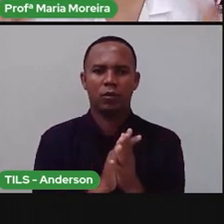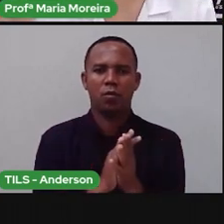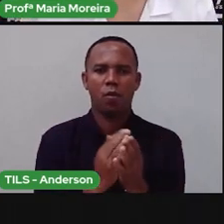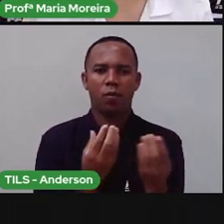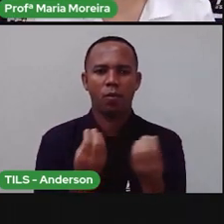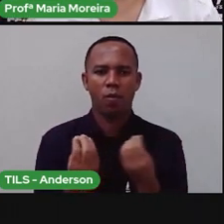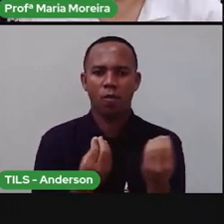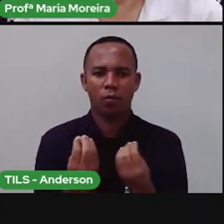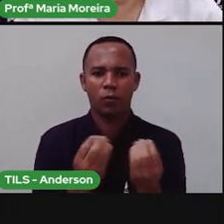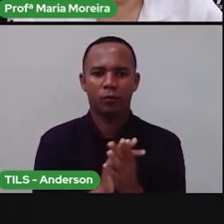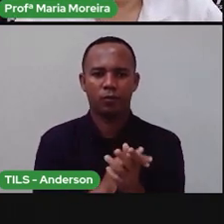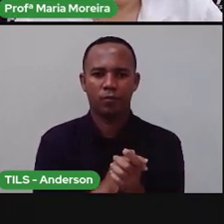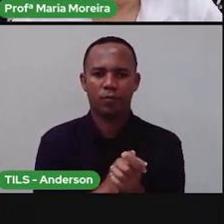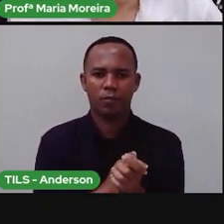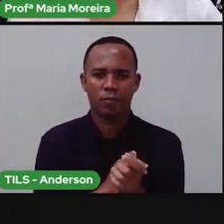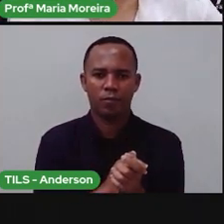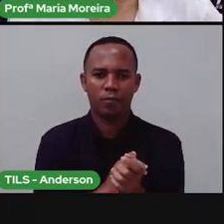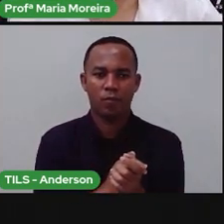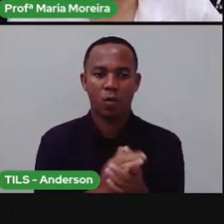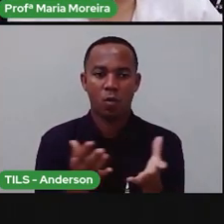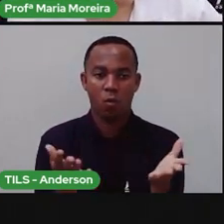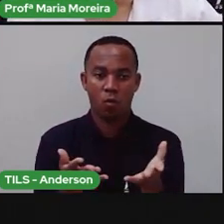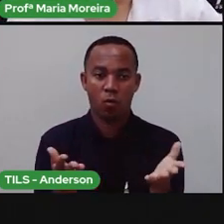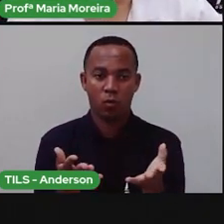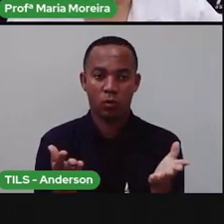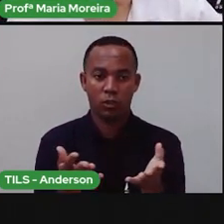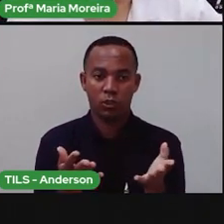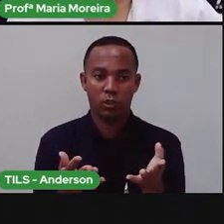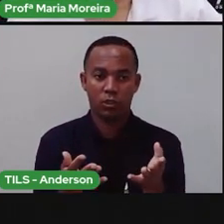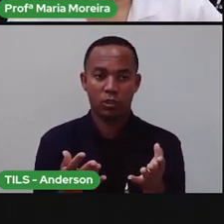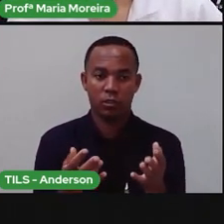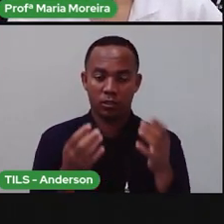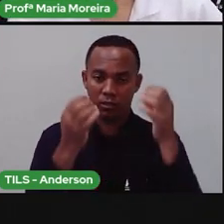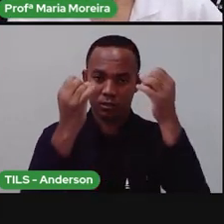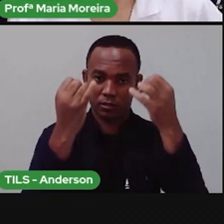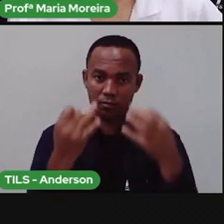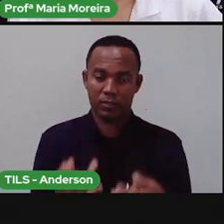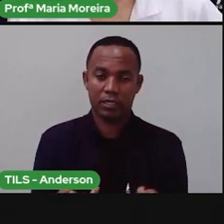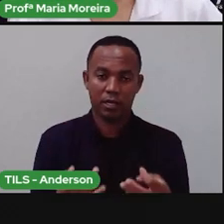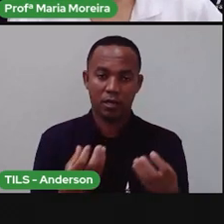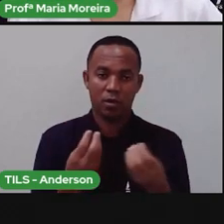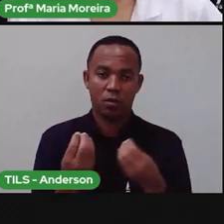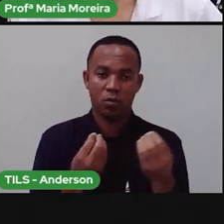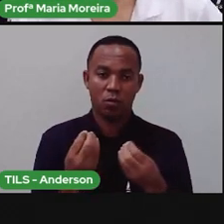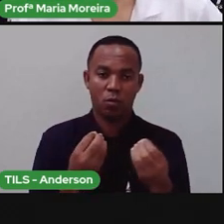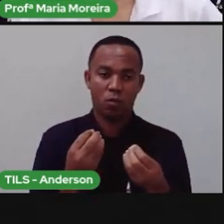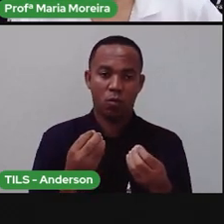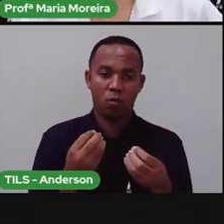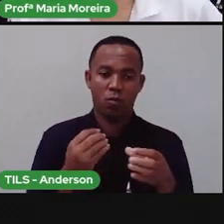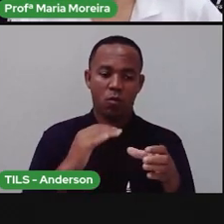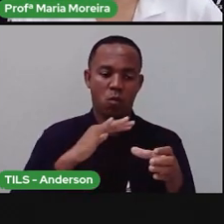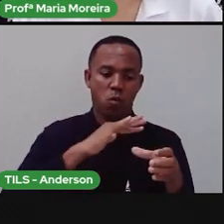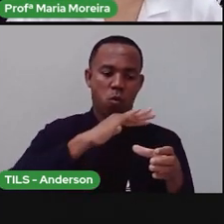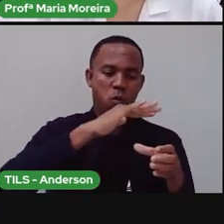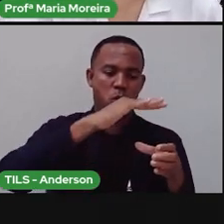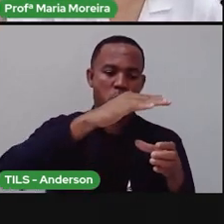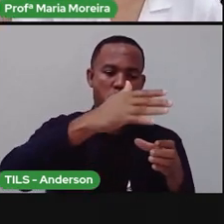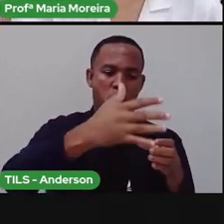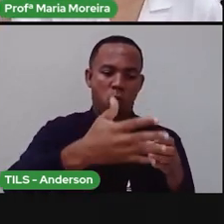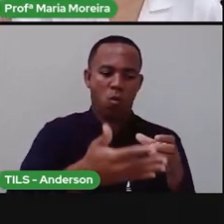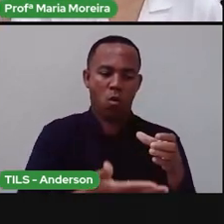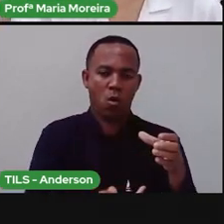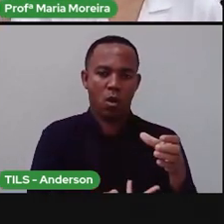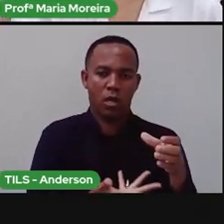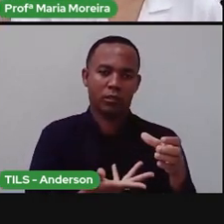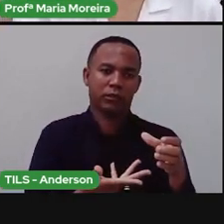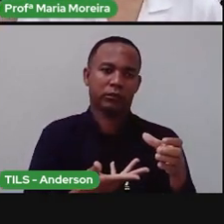tem a ver com o que a gente vai tratar hoje? Hoje nós vamos falar sobre as camadas da Terra, mas não aquelas que